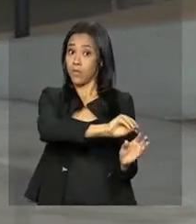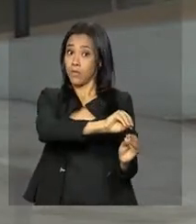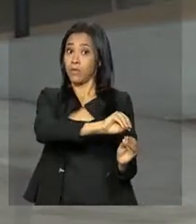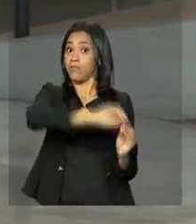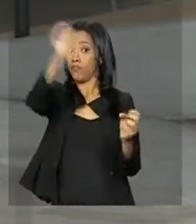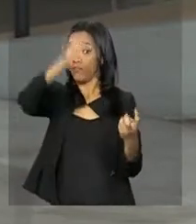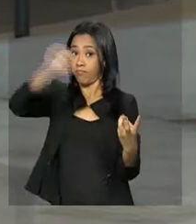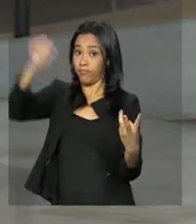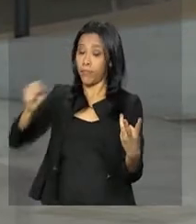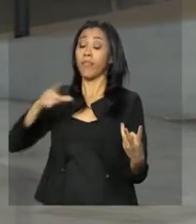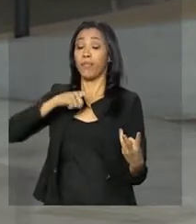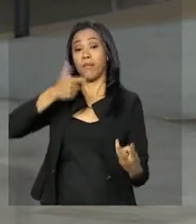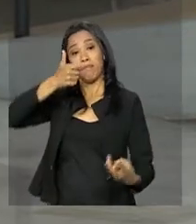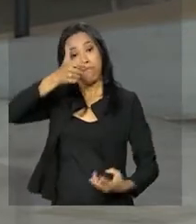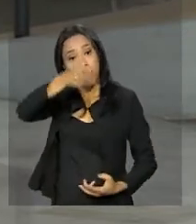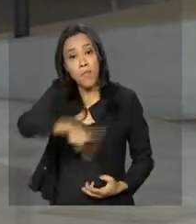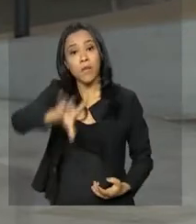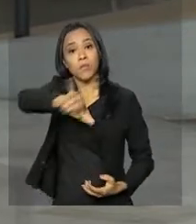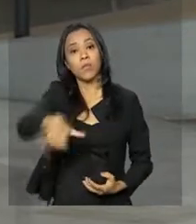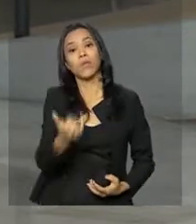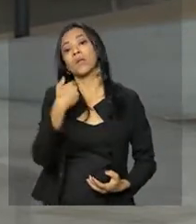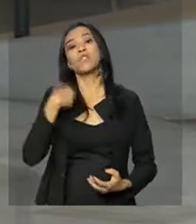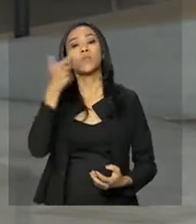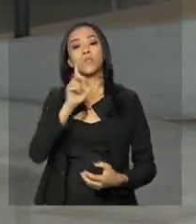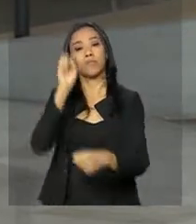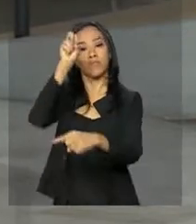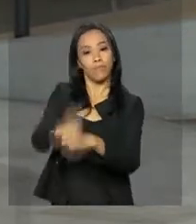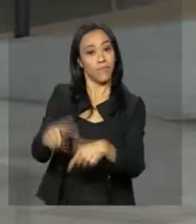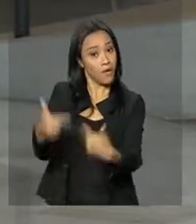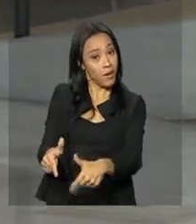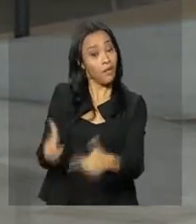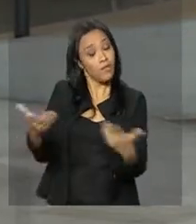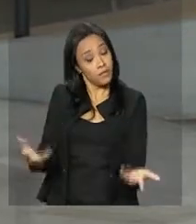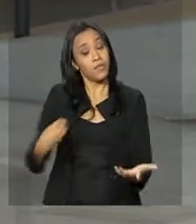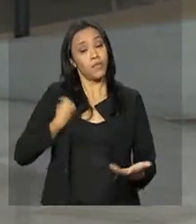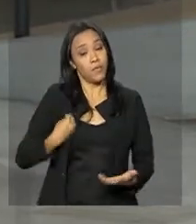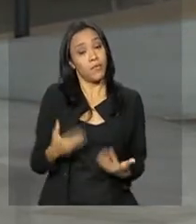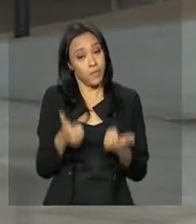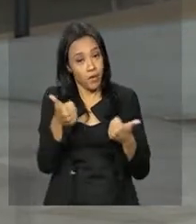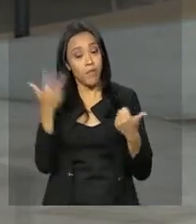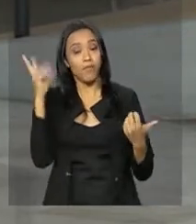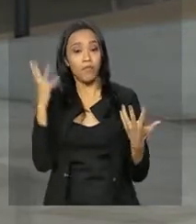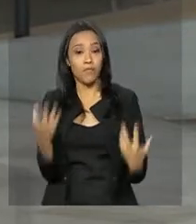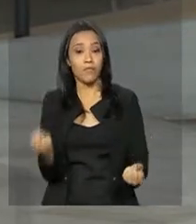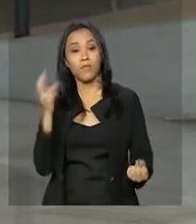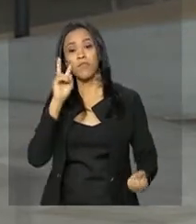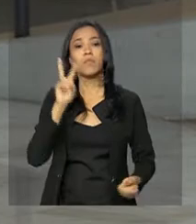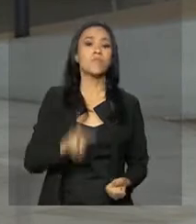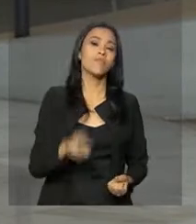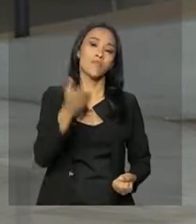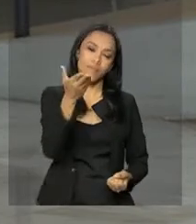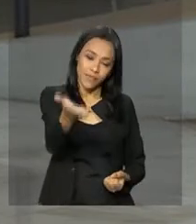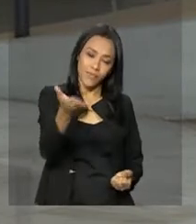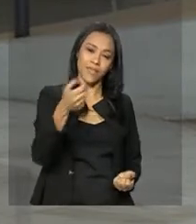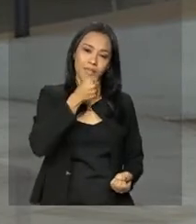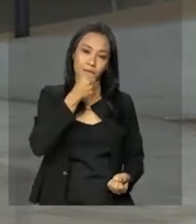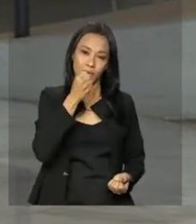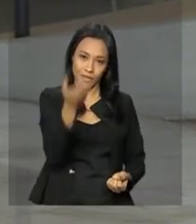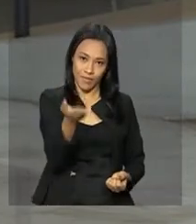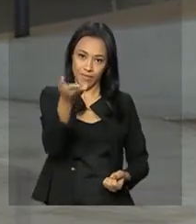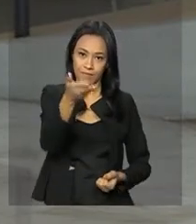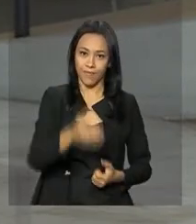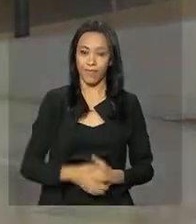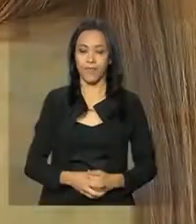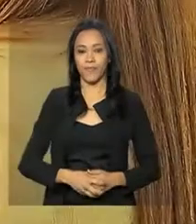venezuelanos têm mais chances de conseguir um emprego e assim ter uma vida melhor. Vamos conferir na reportagem de Cleide Lopes.